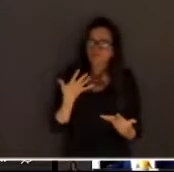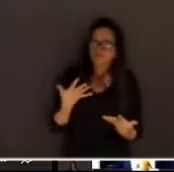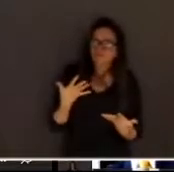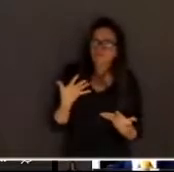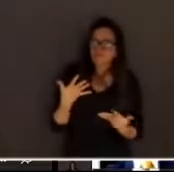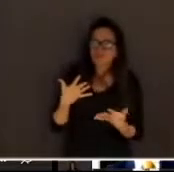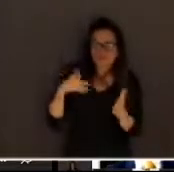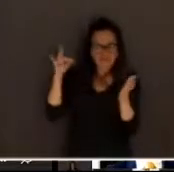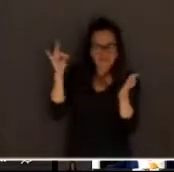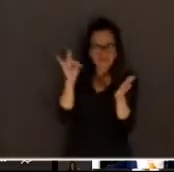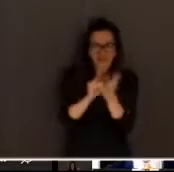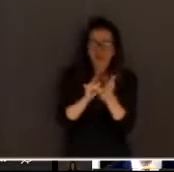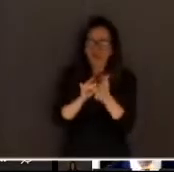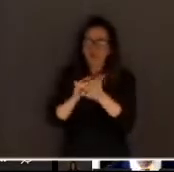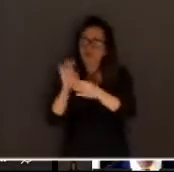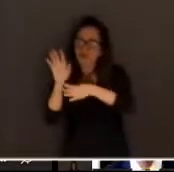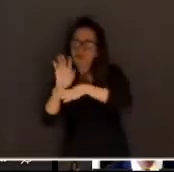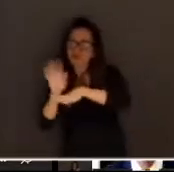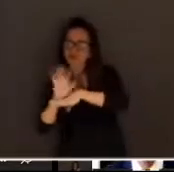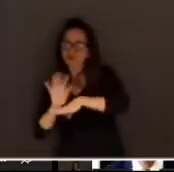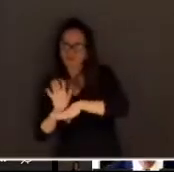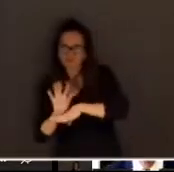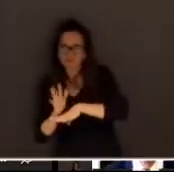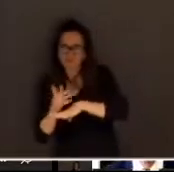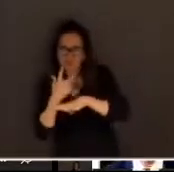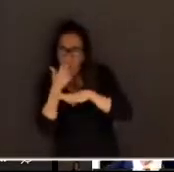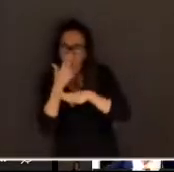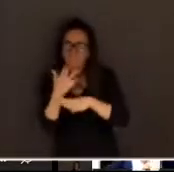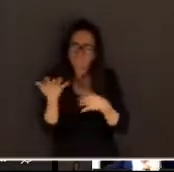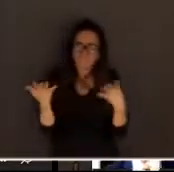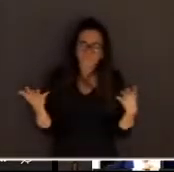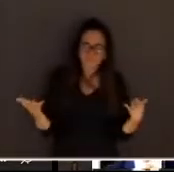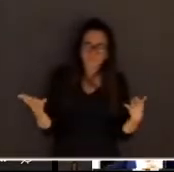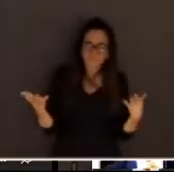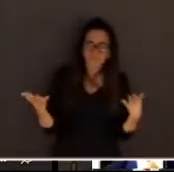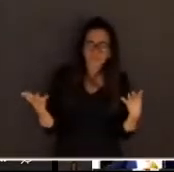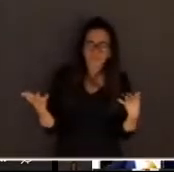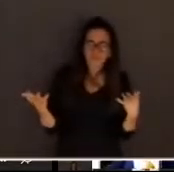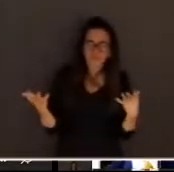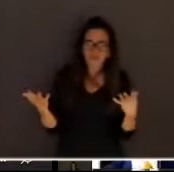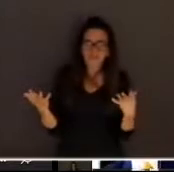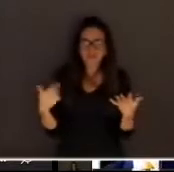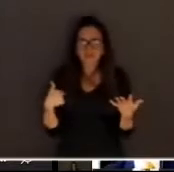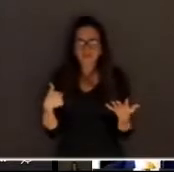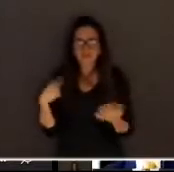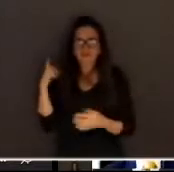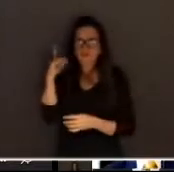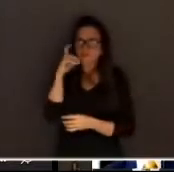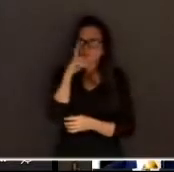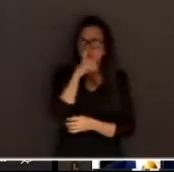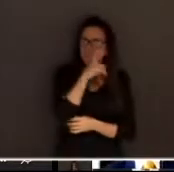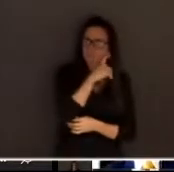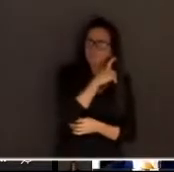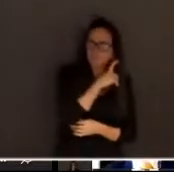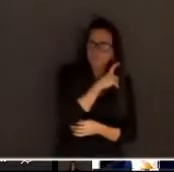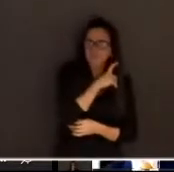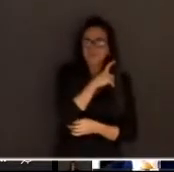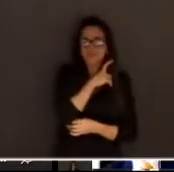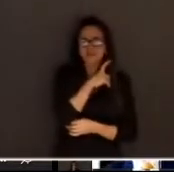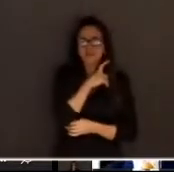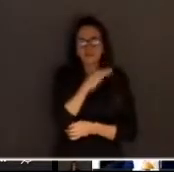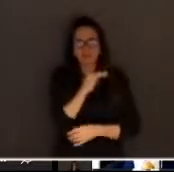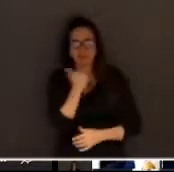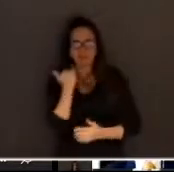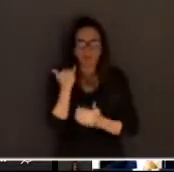da ficção kingiana. Uma contagem foraz de cadáveres,